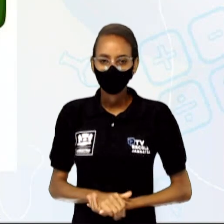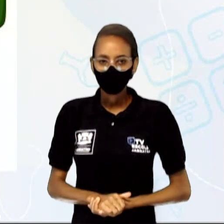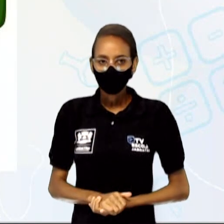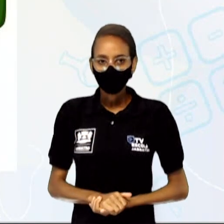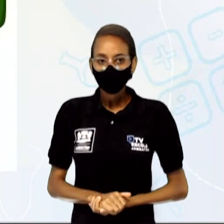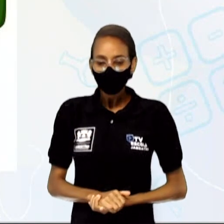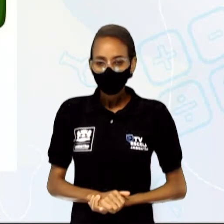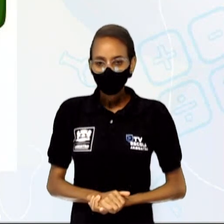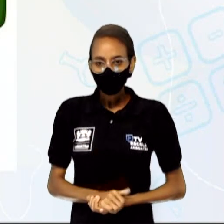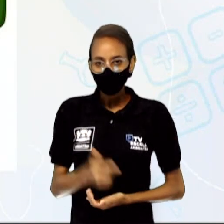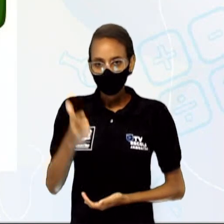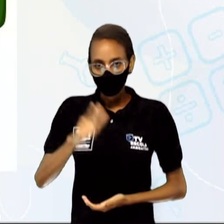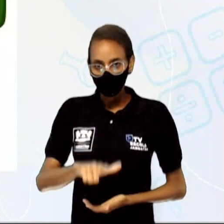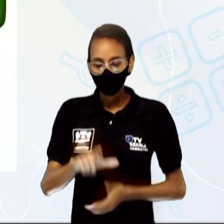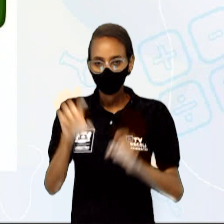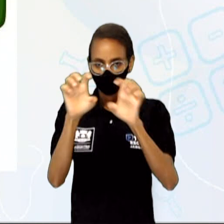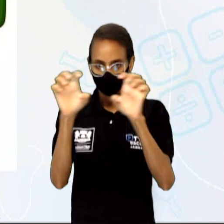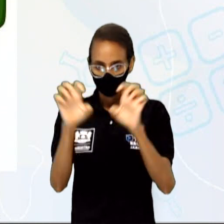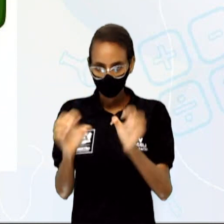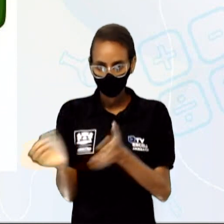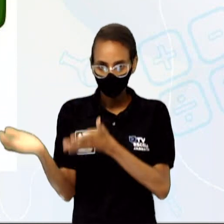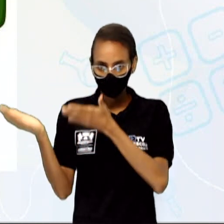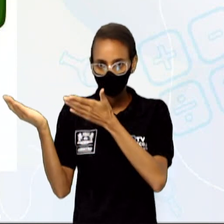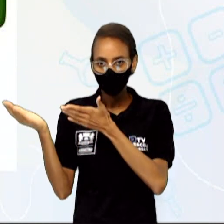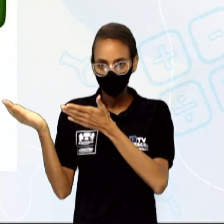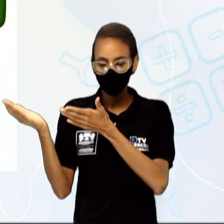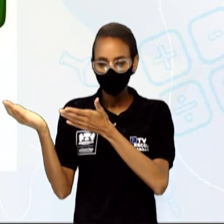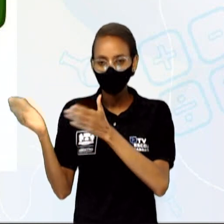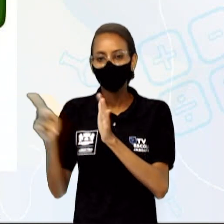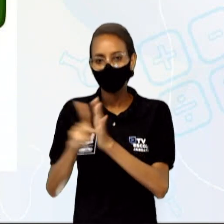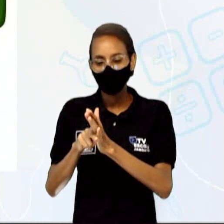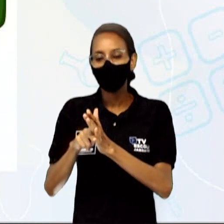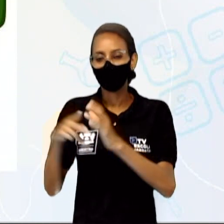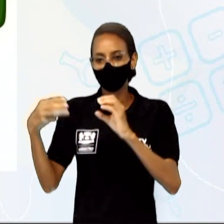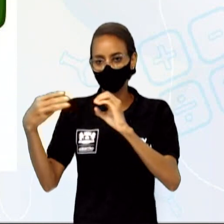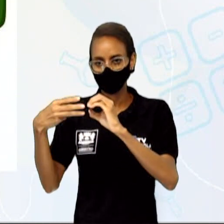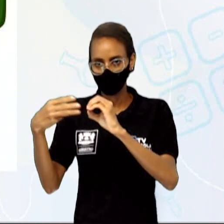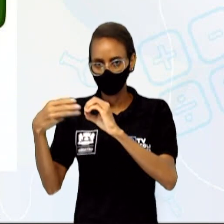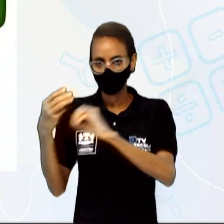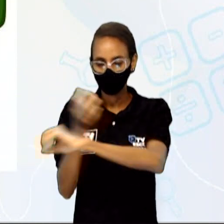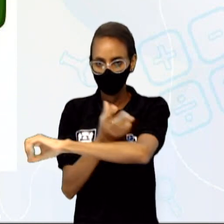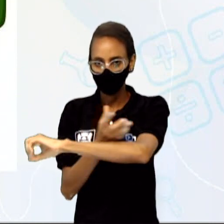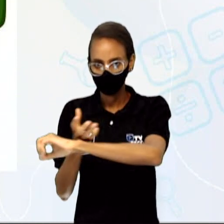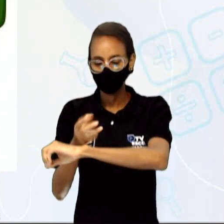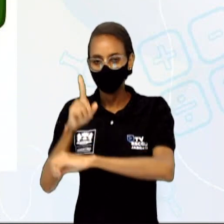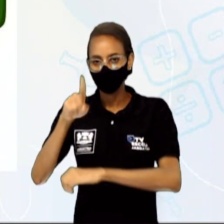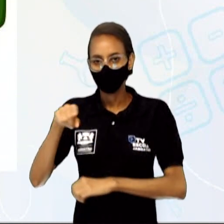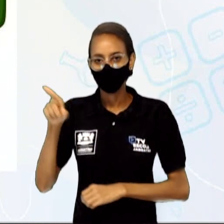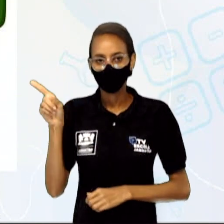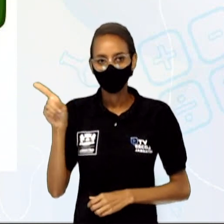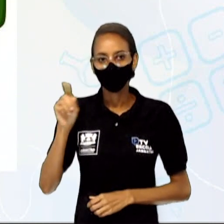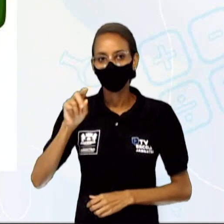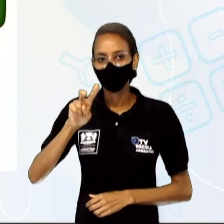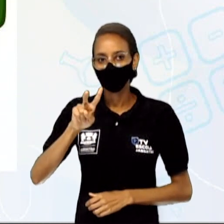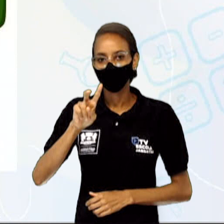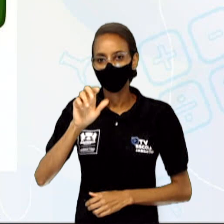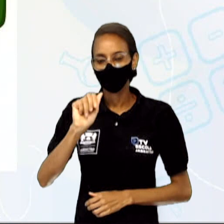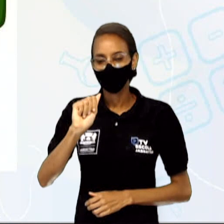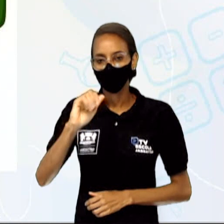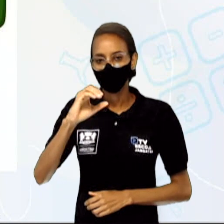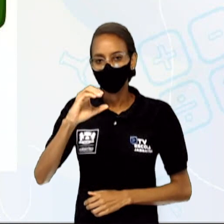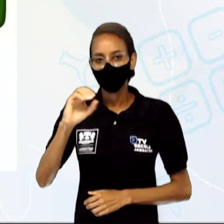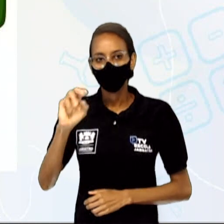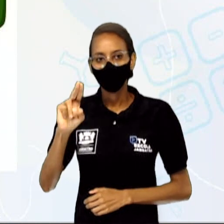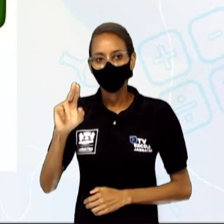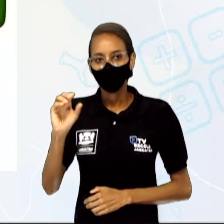Uma outra estrutura que a gente vai encontrar somente em células vegetais é o vacuolo. O vacuolo, ele é responsável por boa parte